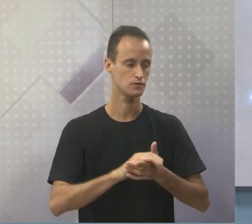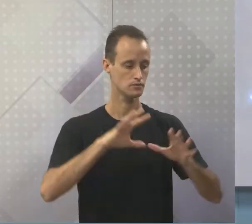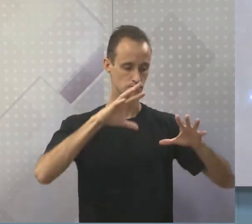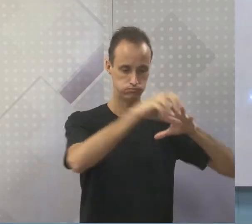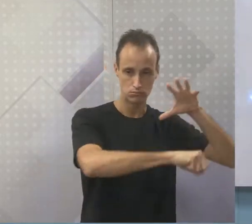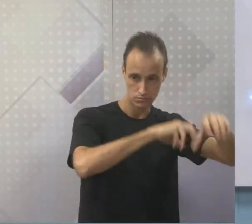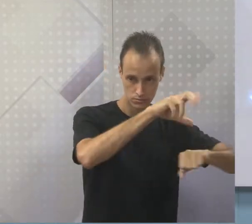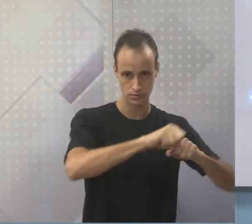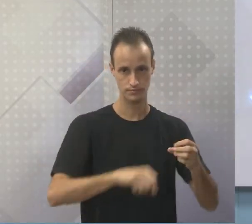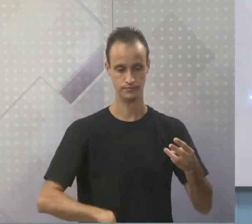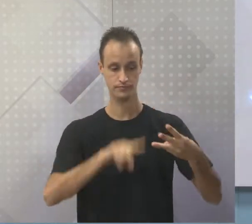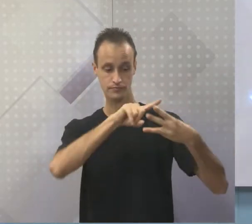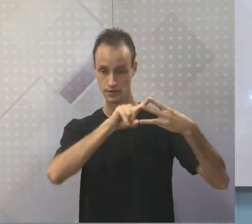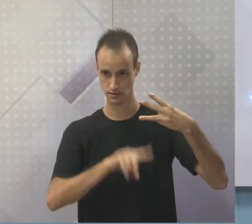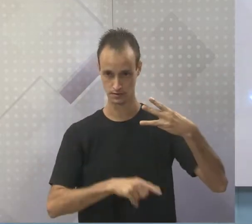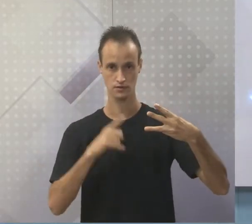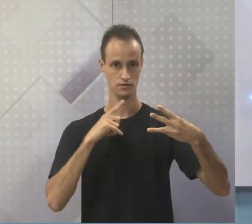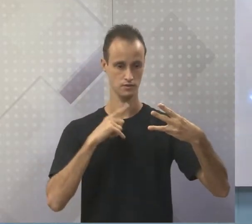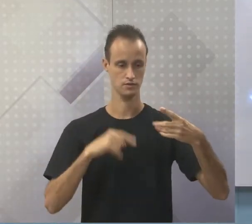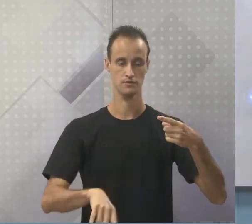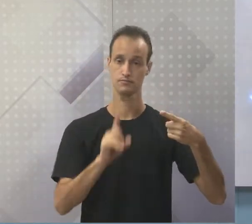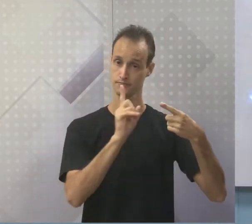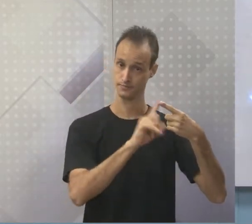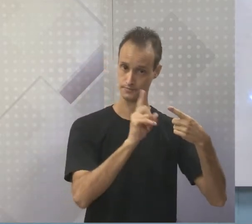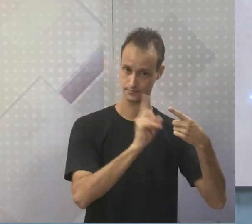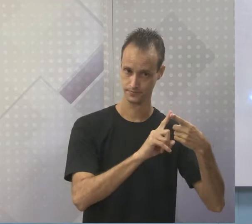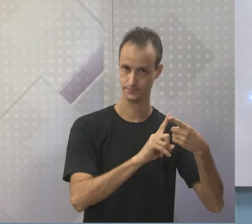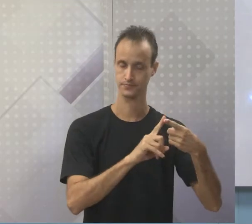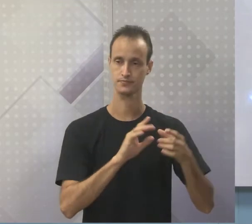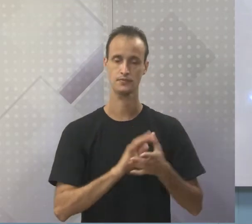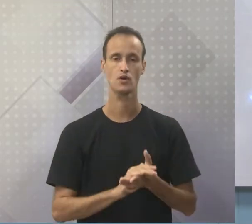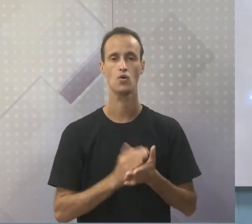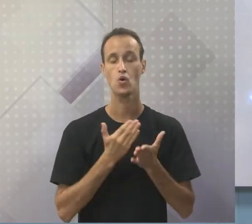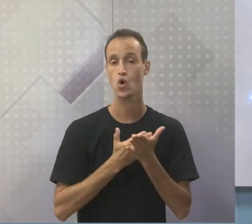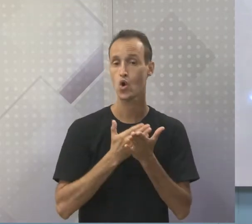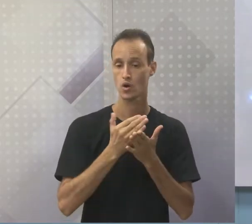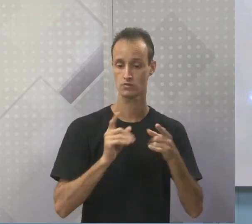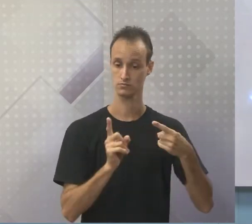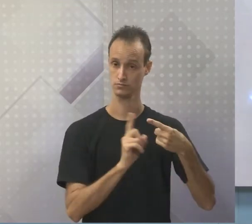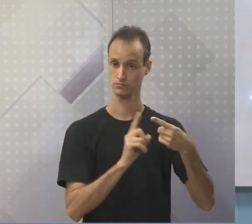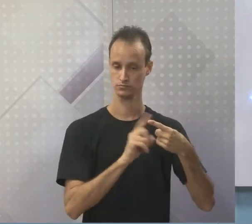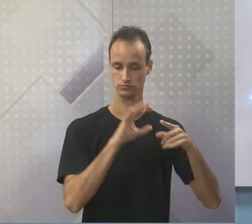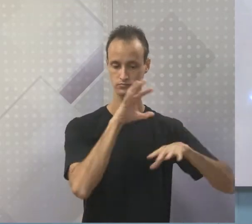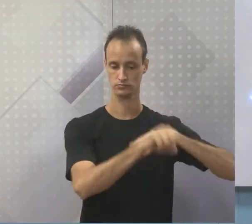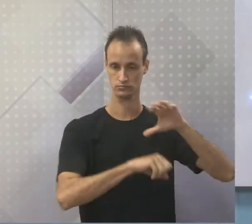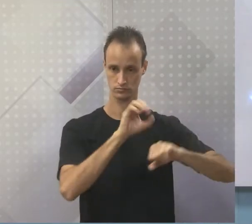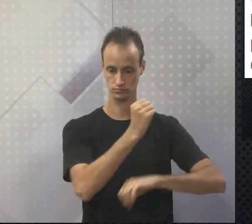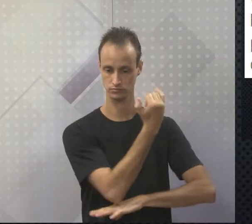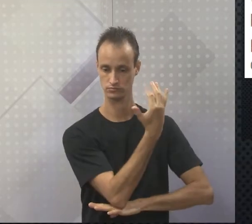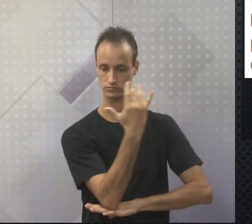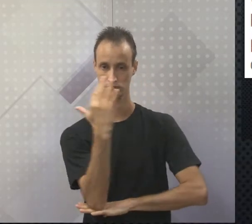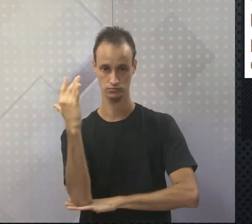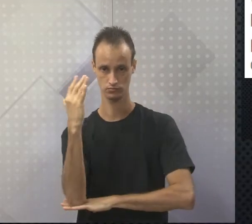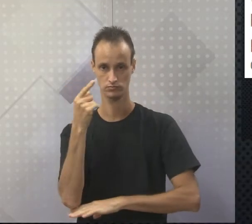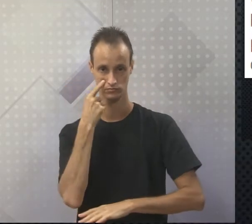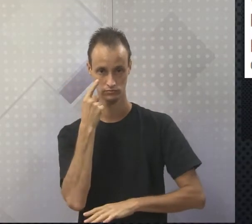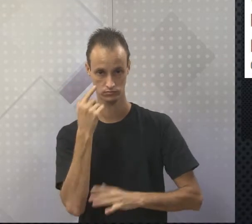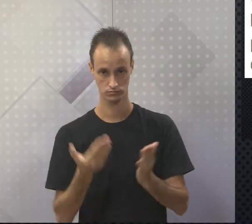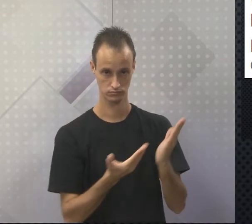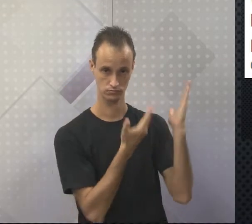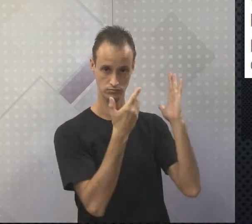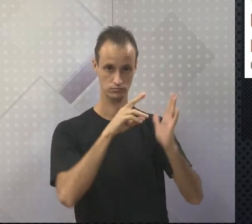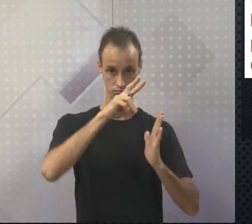as principais características de cada um deles. Vamos iniciar com o extrativismo vegetal. Acompanhe a leitura.